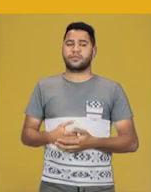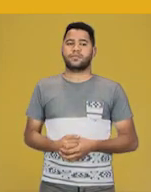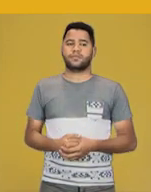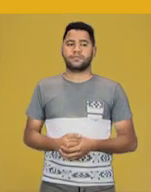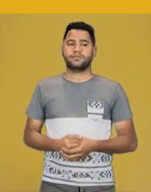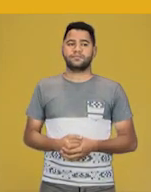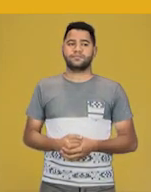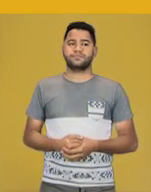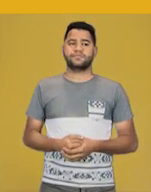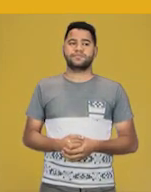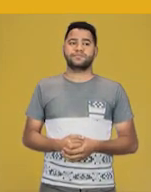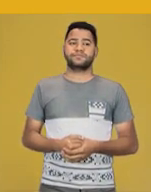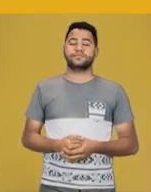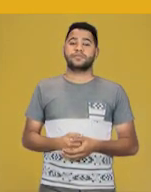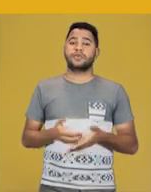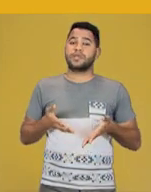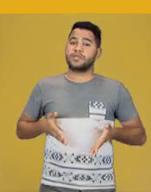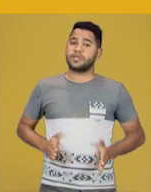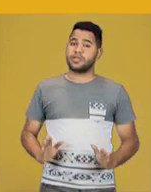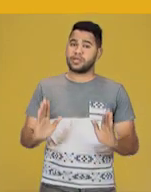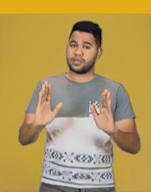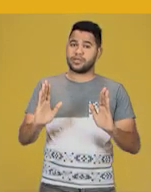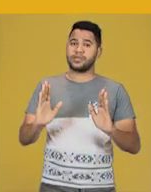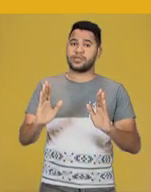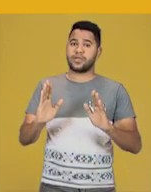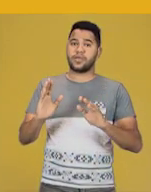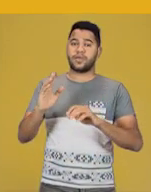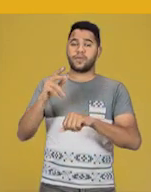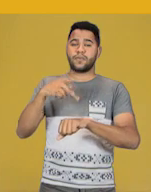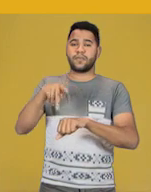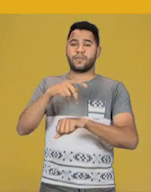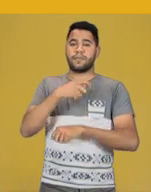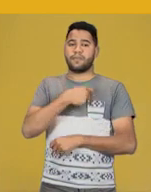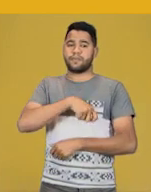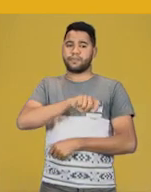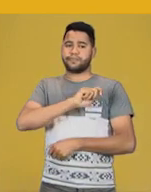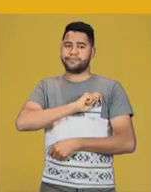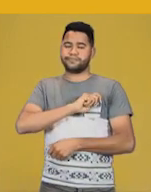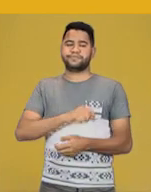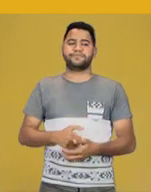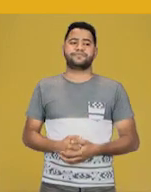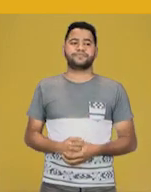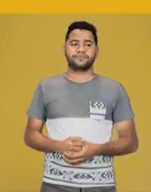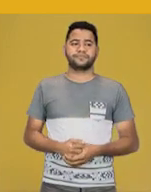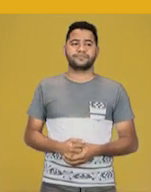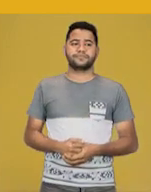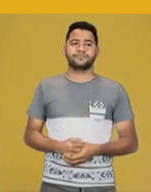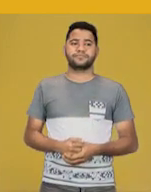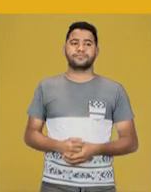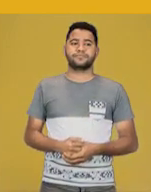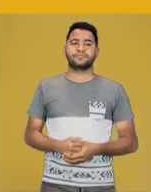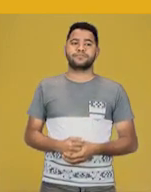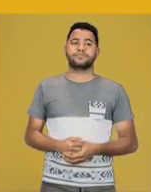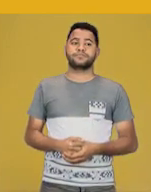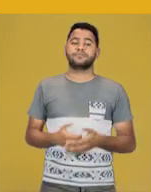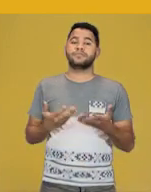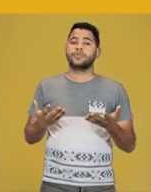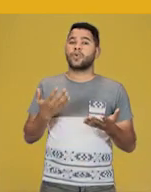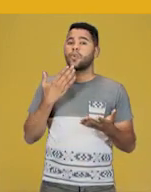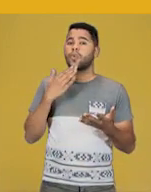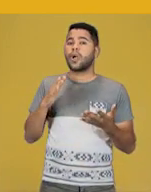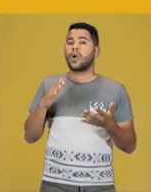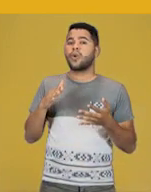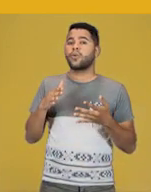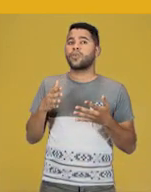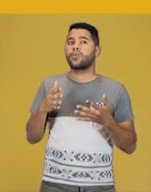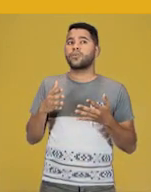Na Cionality, Spanish, então, espanhol, né? Nasceu na Espanha. Art Movement. Então, quais foram os